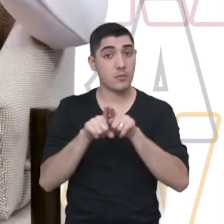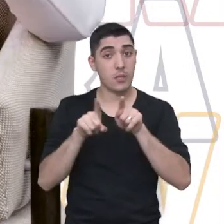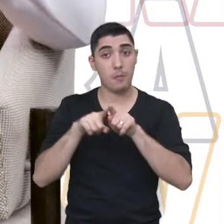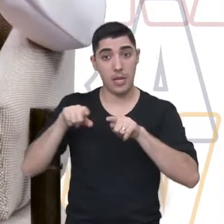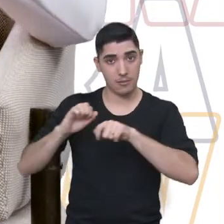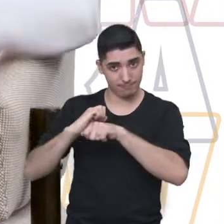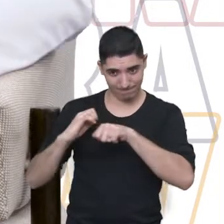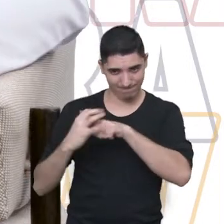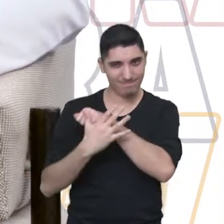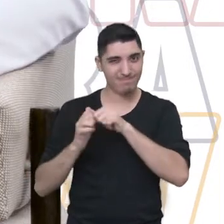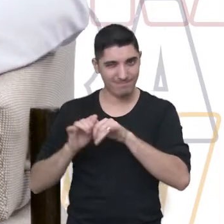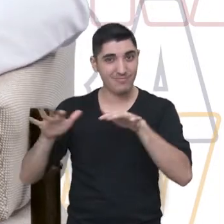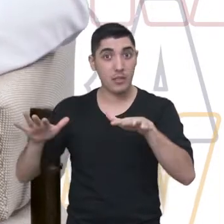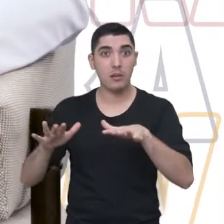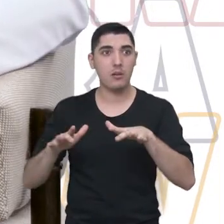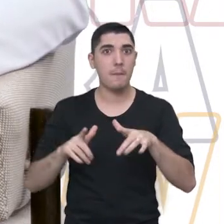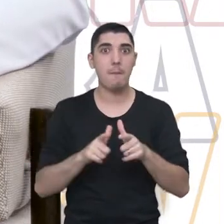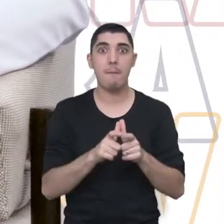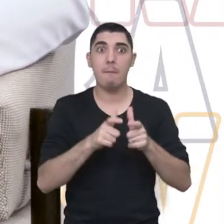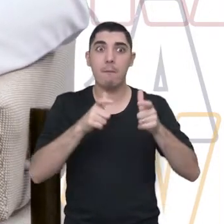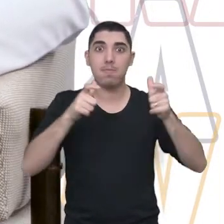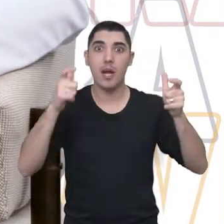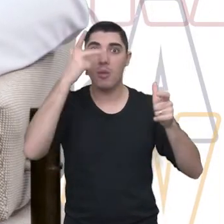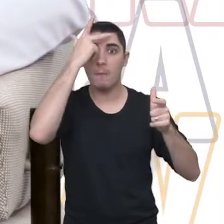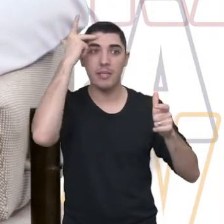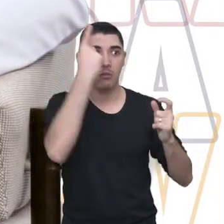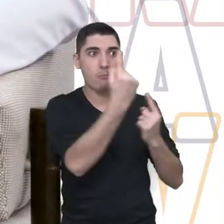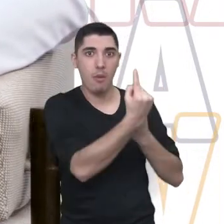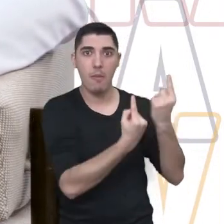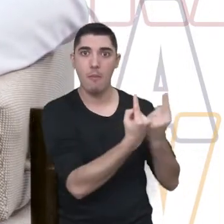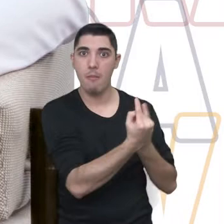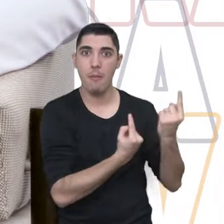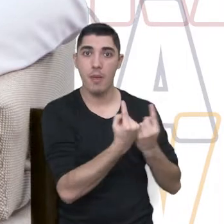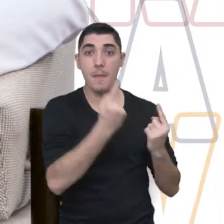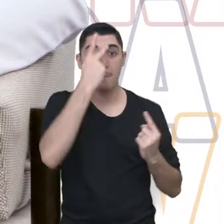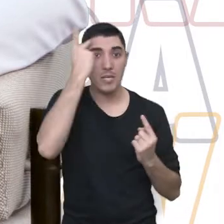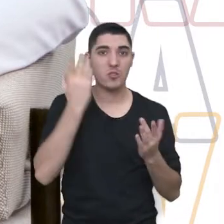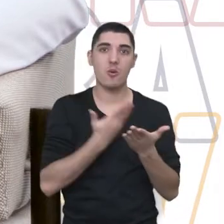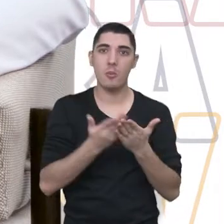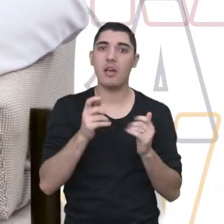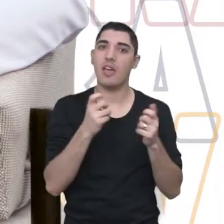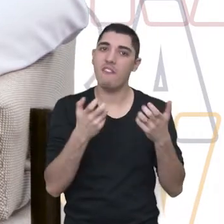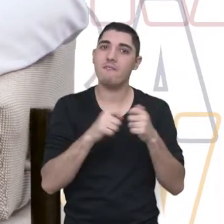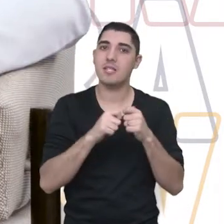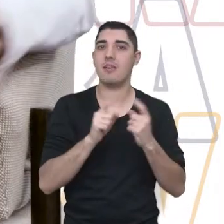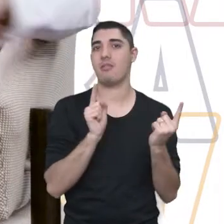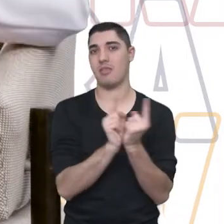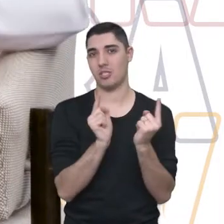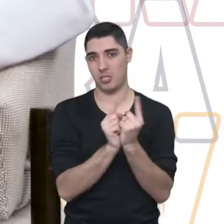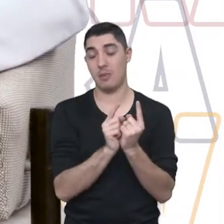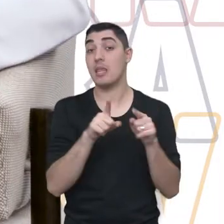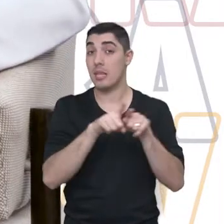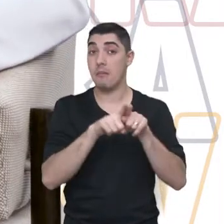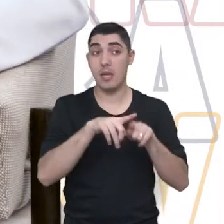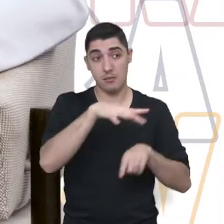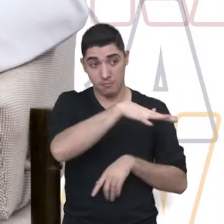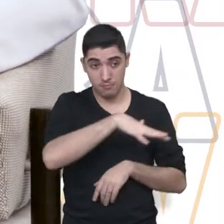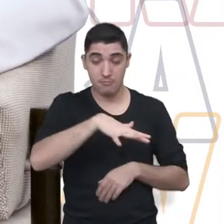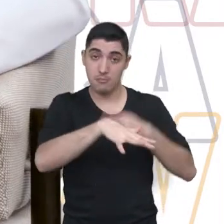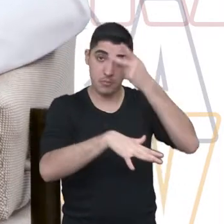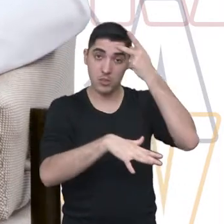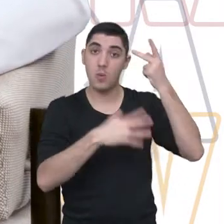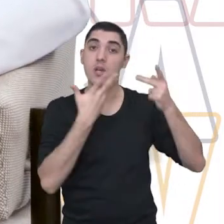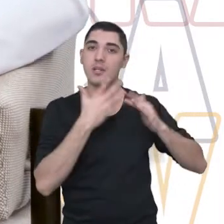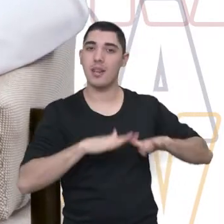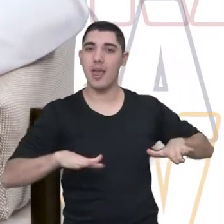aí inclusive com a pandemia, aumentou muito, muito a quantidade de atendimento, inclusive o público, que